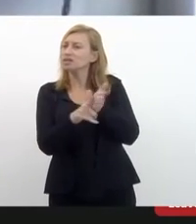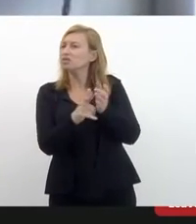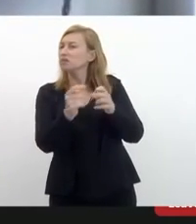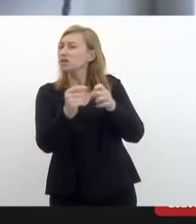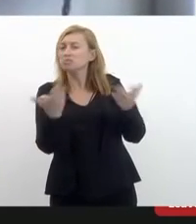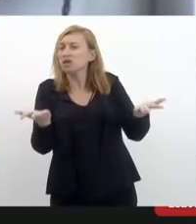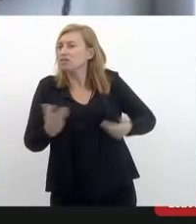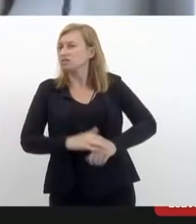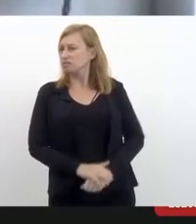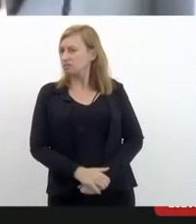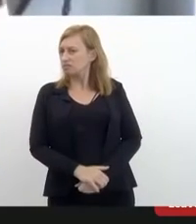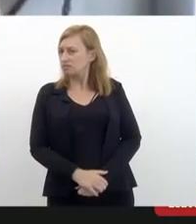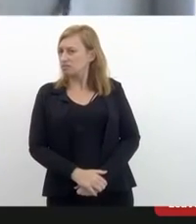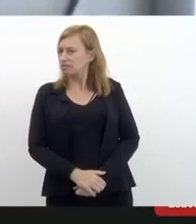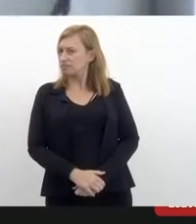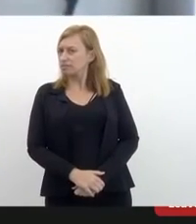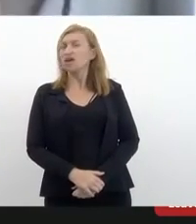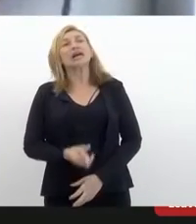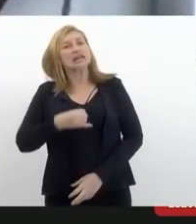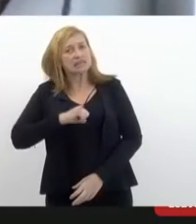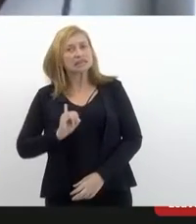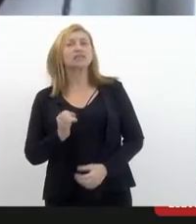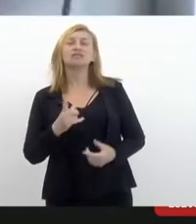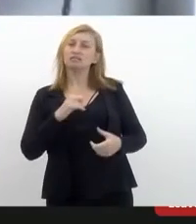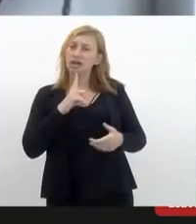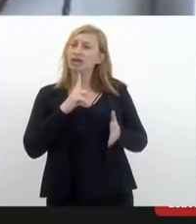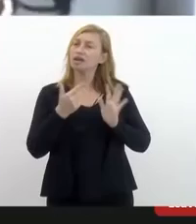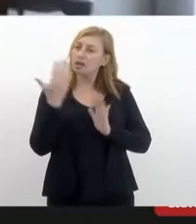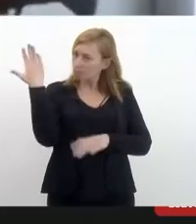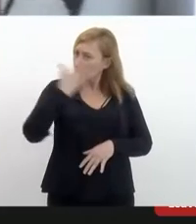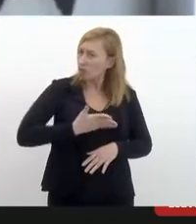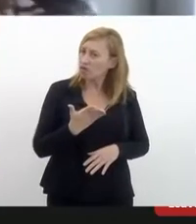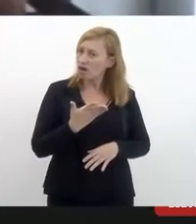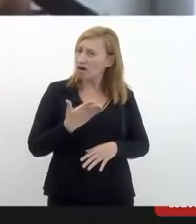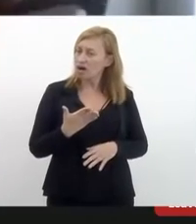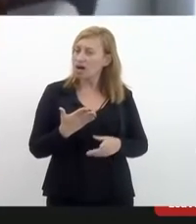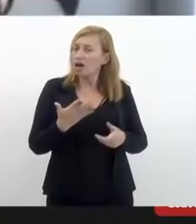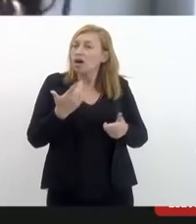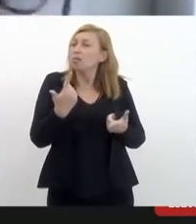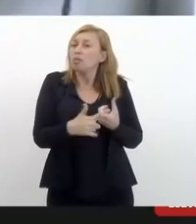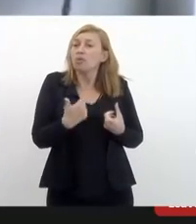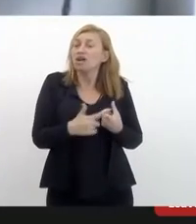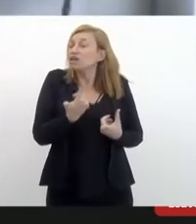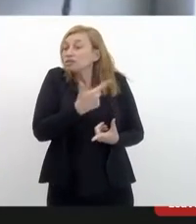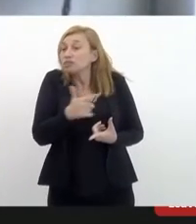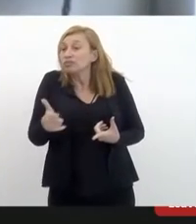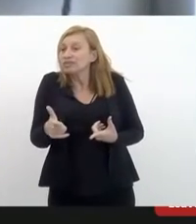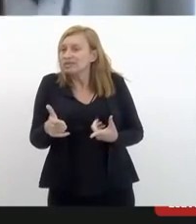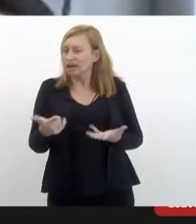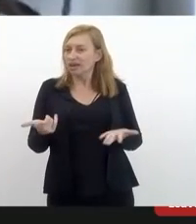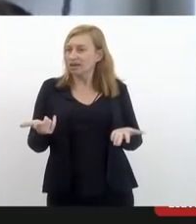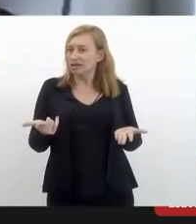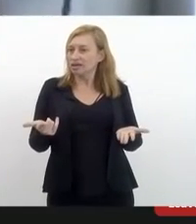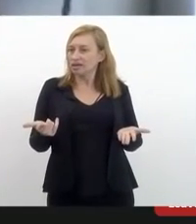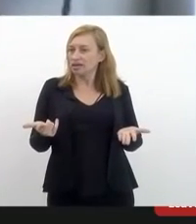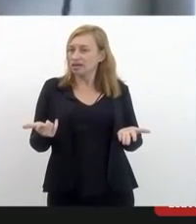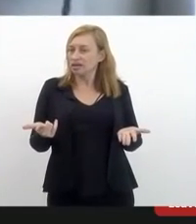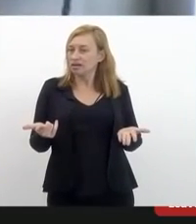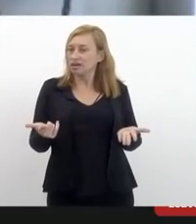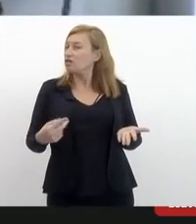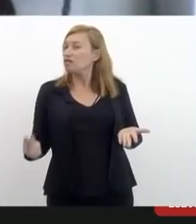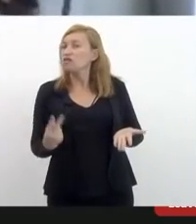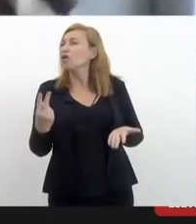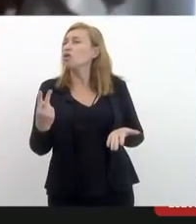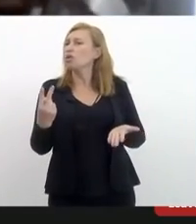se sempre tem que constatar é porque não há realmente credibilidade desse